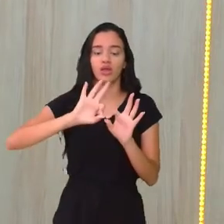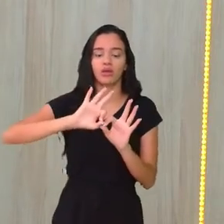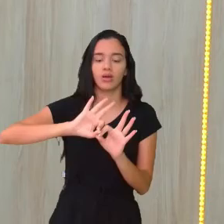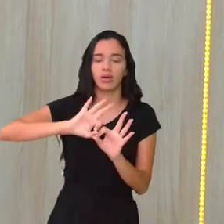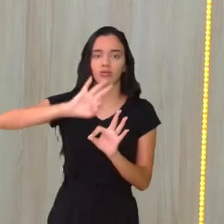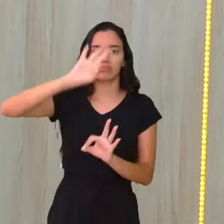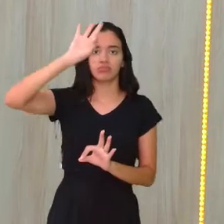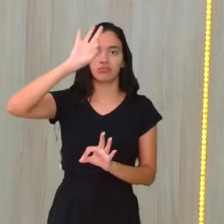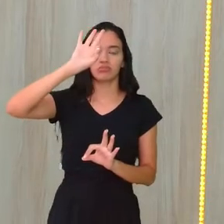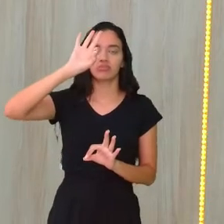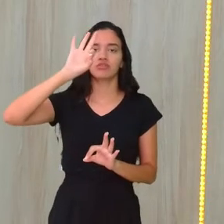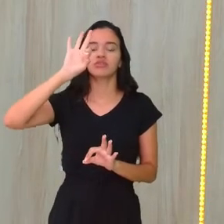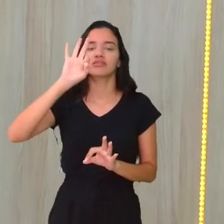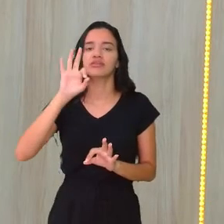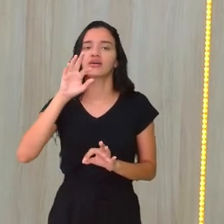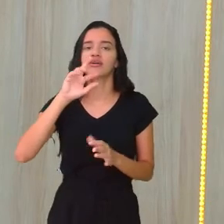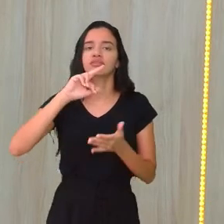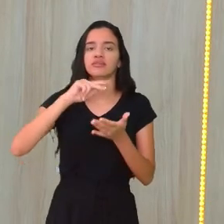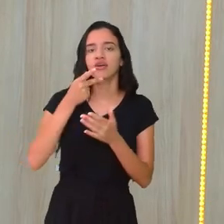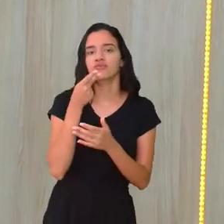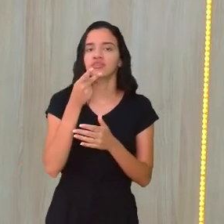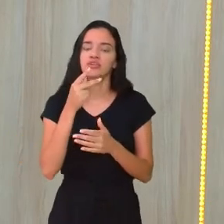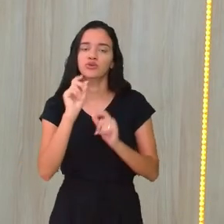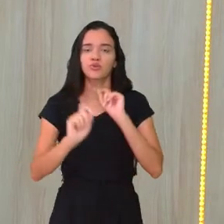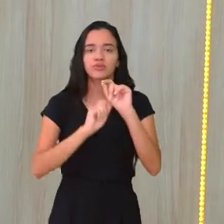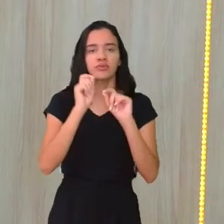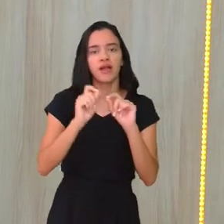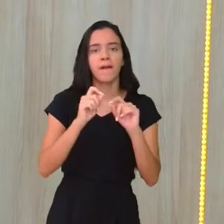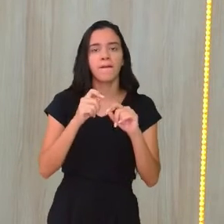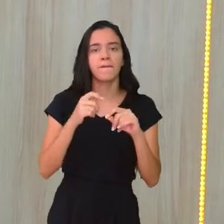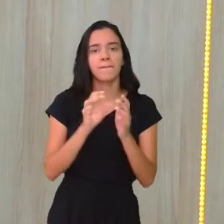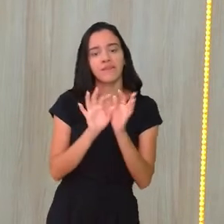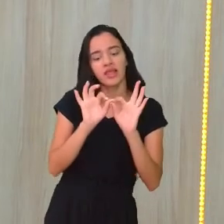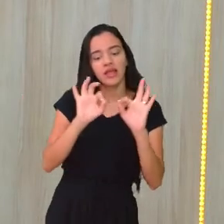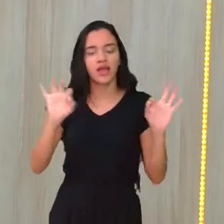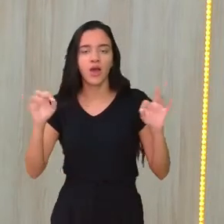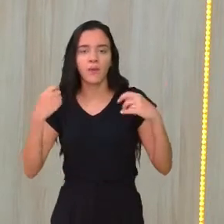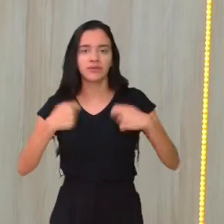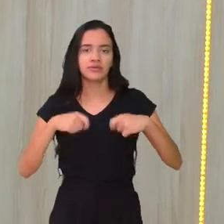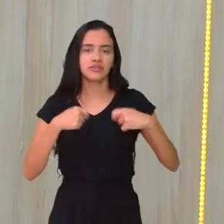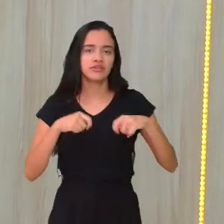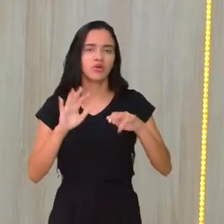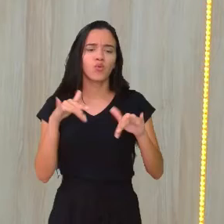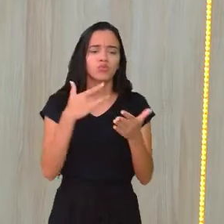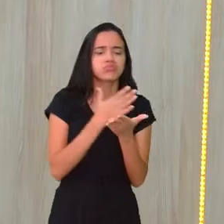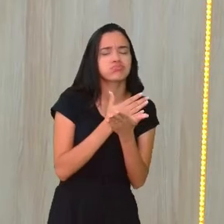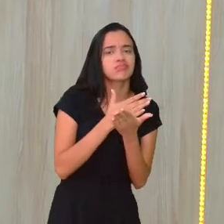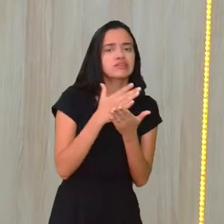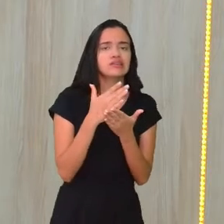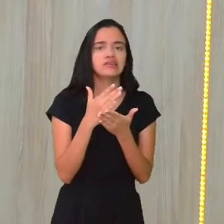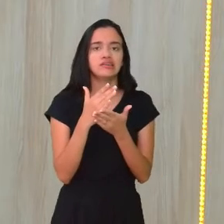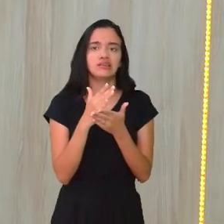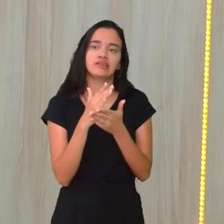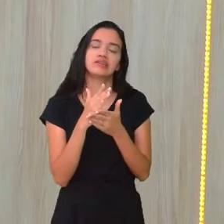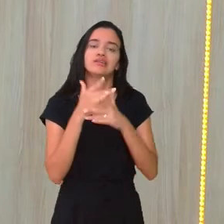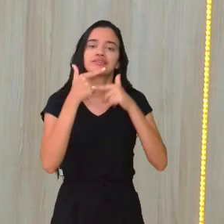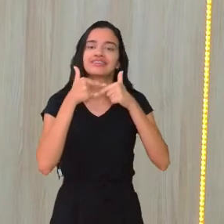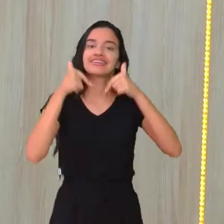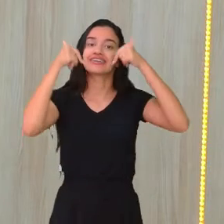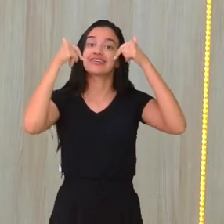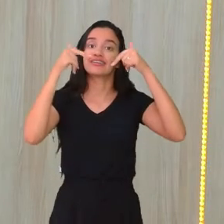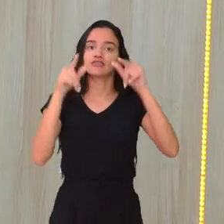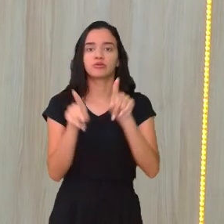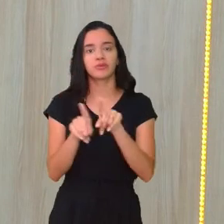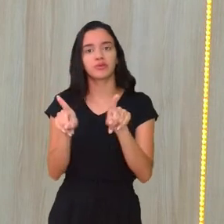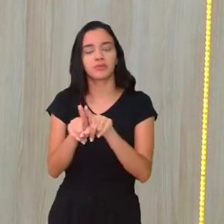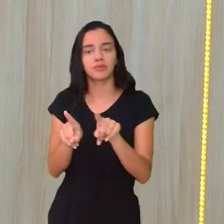simetria. O é que eu disse? Eu preciso de distância. Qual a distância do início da carinha feliz para o eixo de